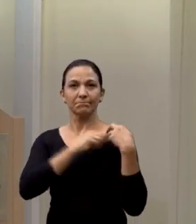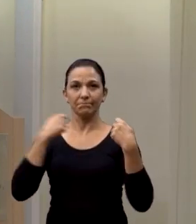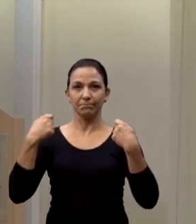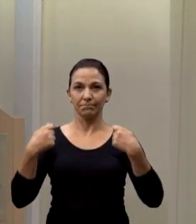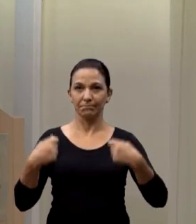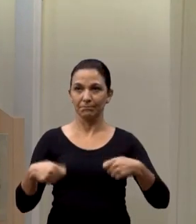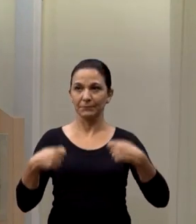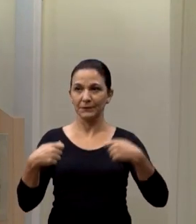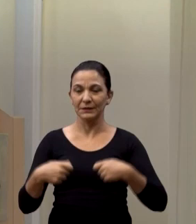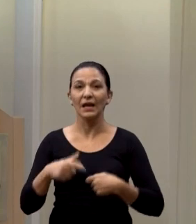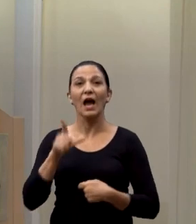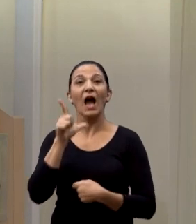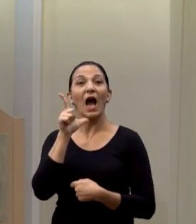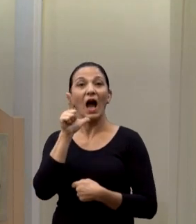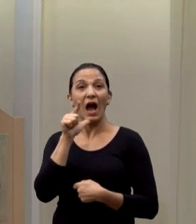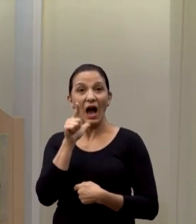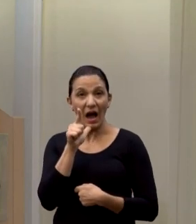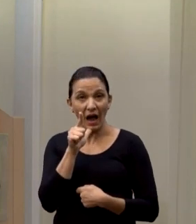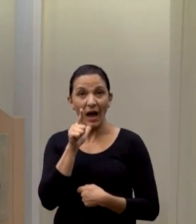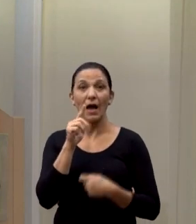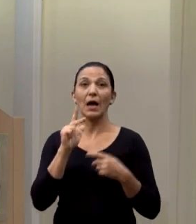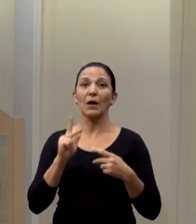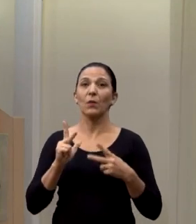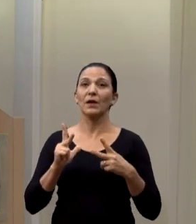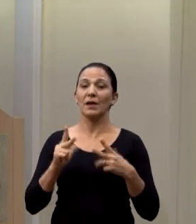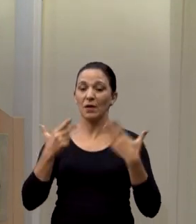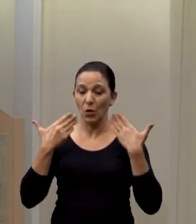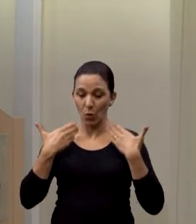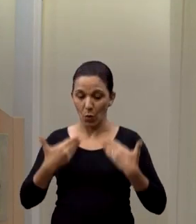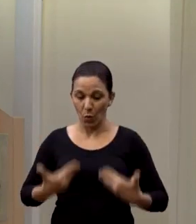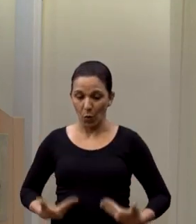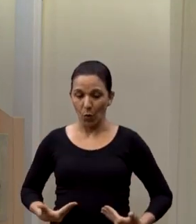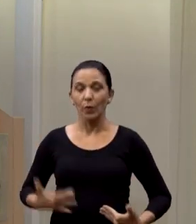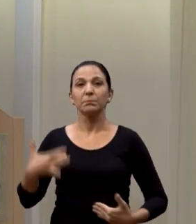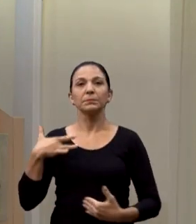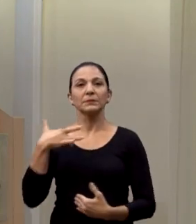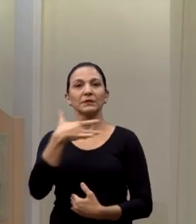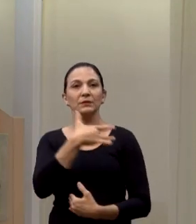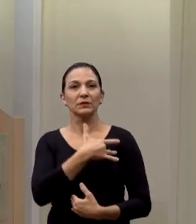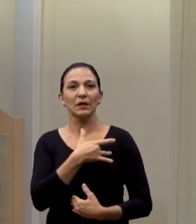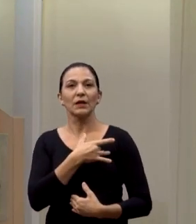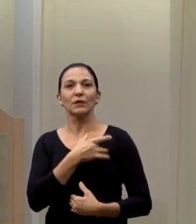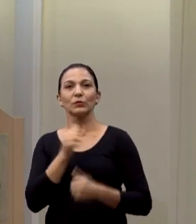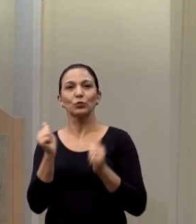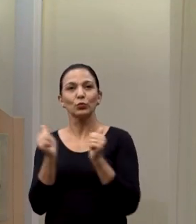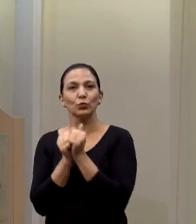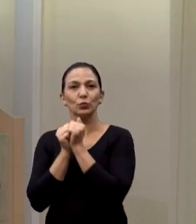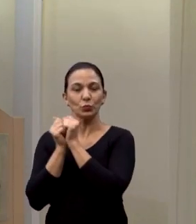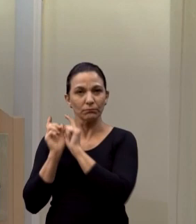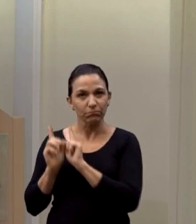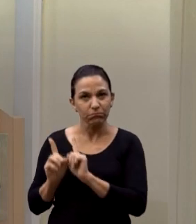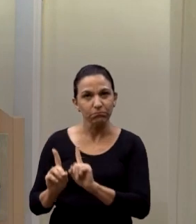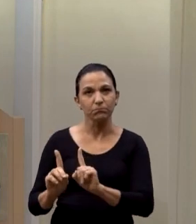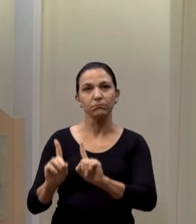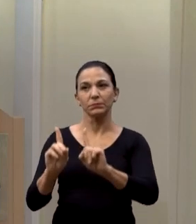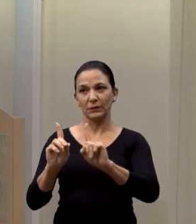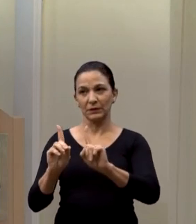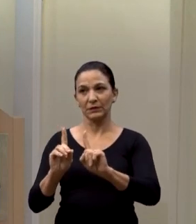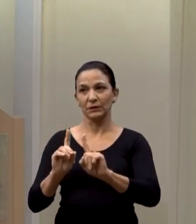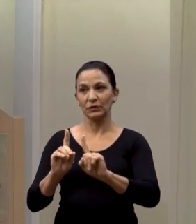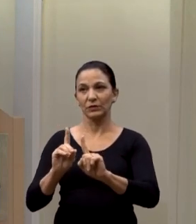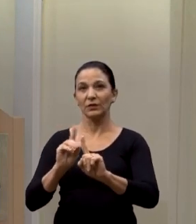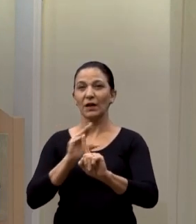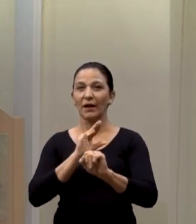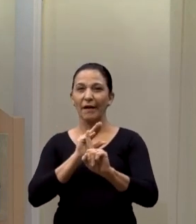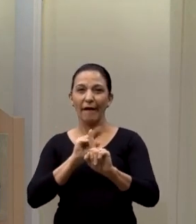tome muita água, se hidrate, sempre esteja na companhia de alguém, principalmente no caso de